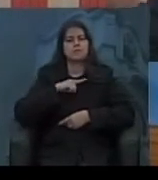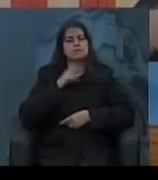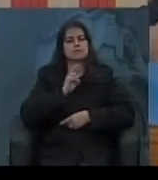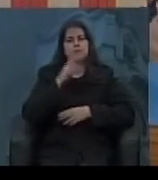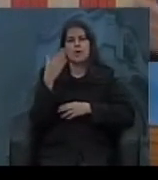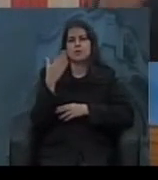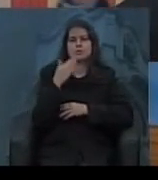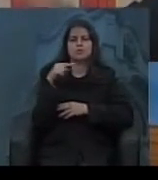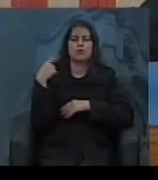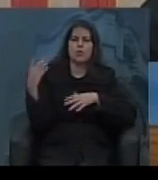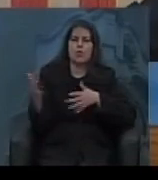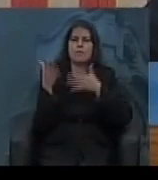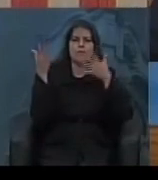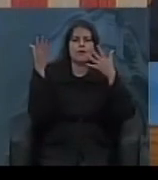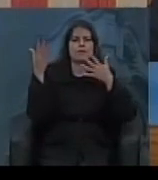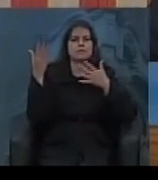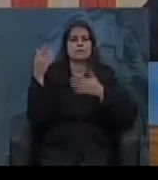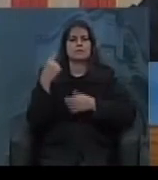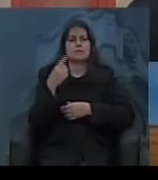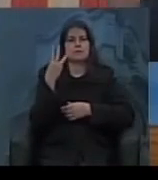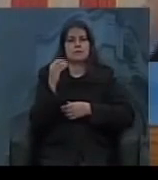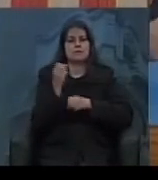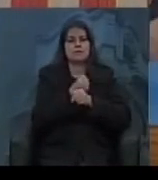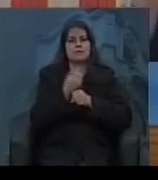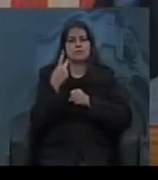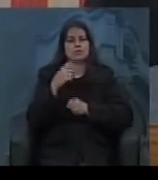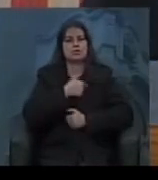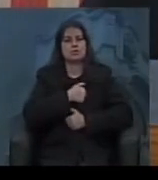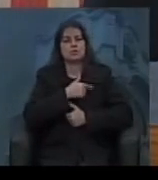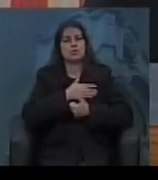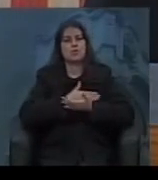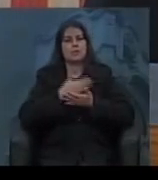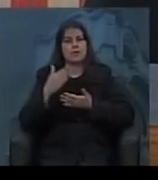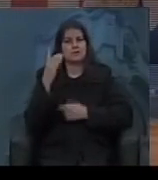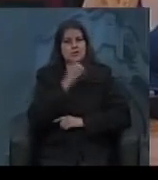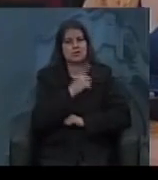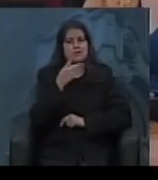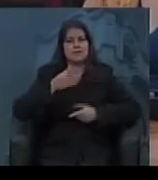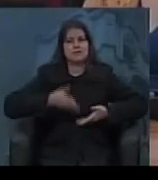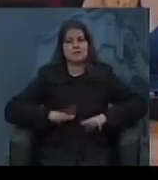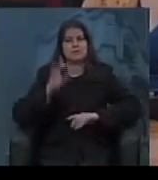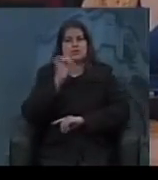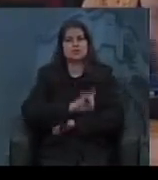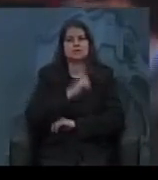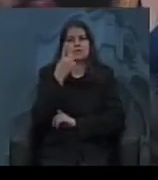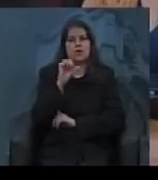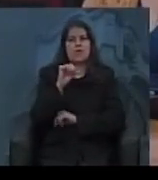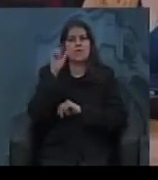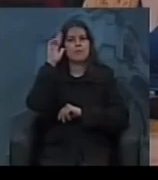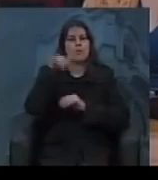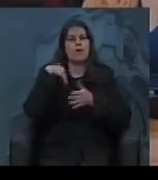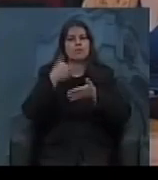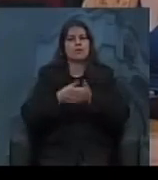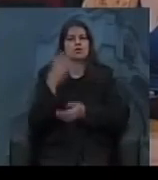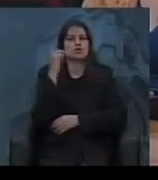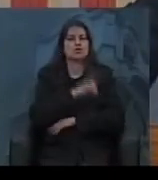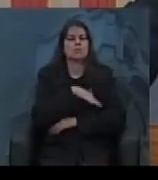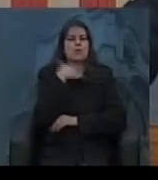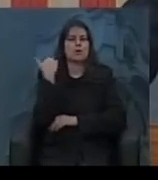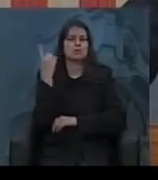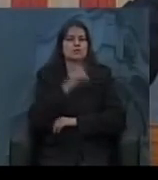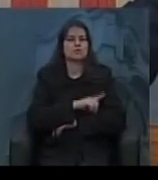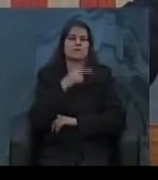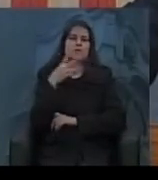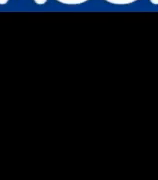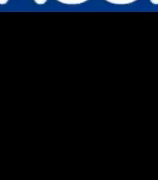fazer essa grande homenagem aos 130 anos de Getúlio que iniciou no dia do seu nascimento 19 de abril irá até o dia da sua morte 24 de